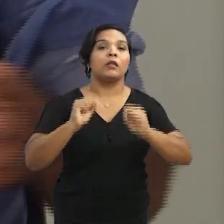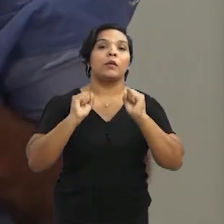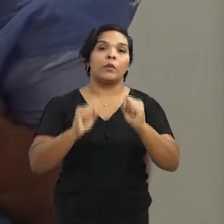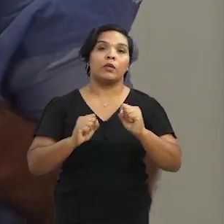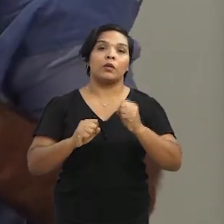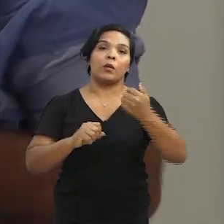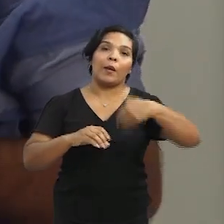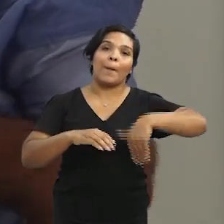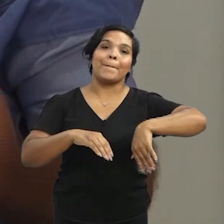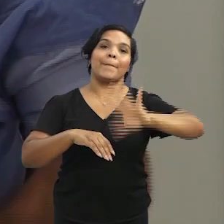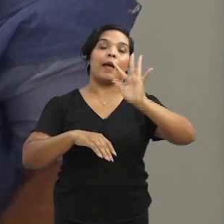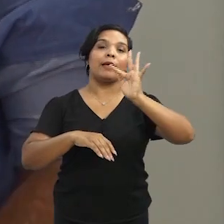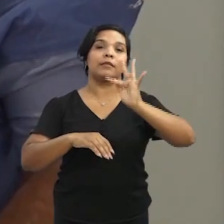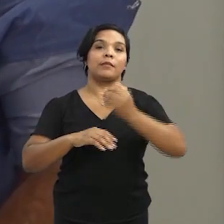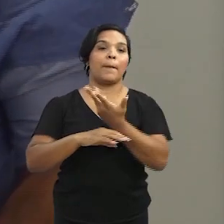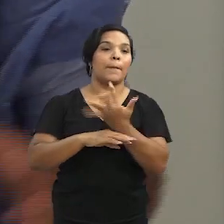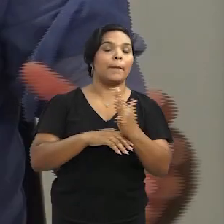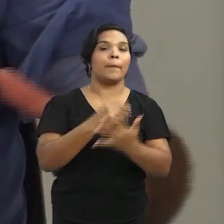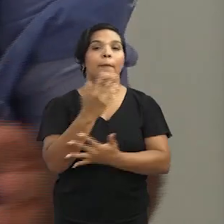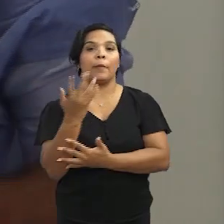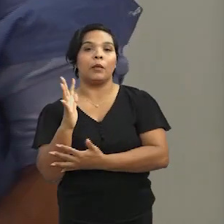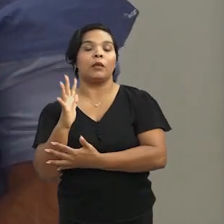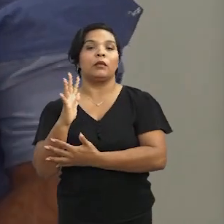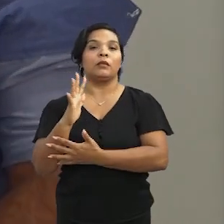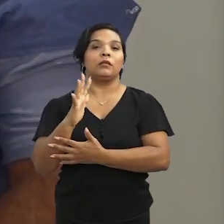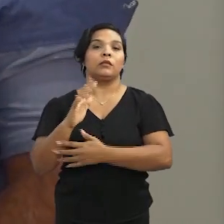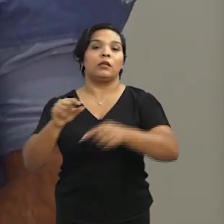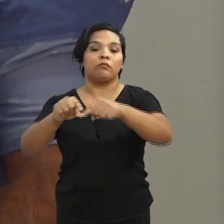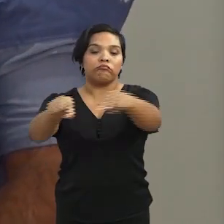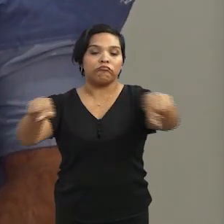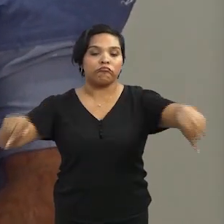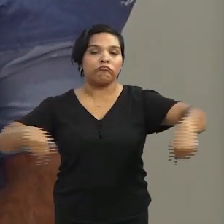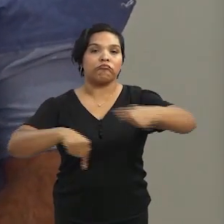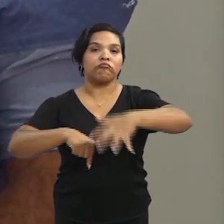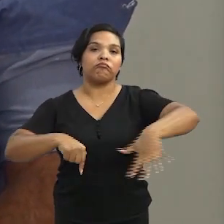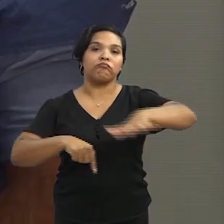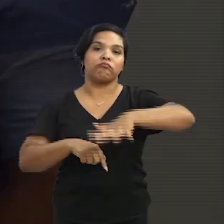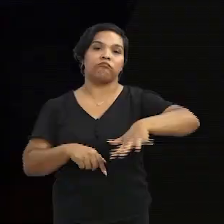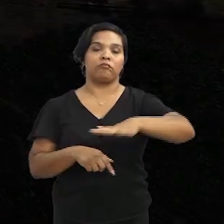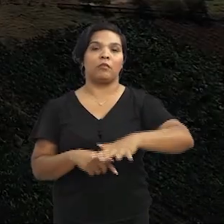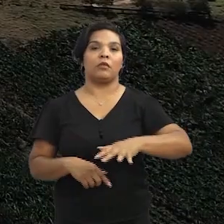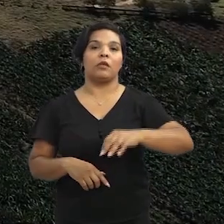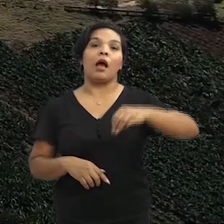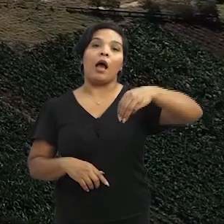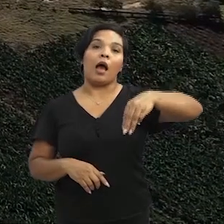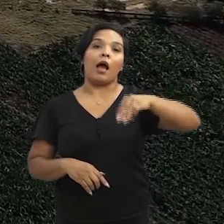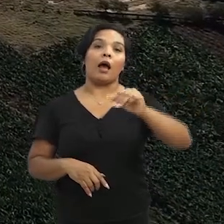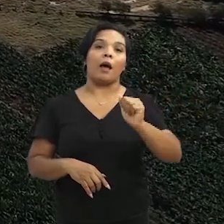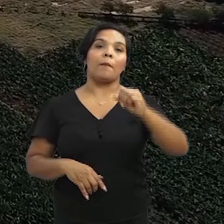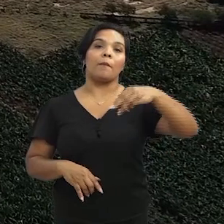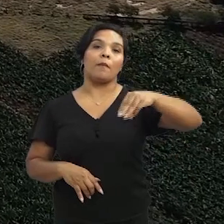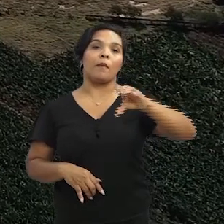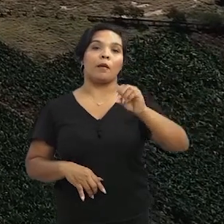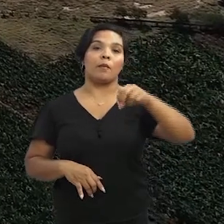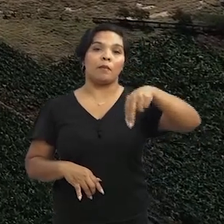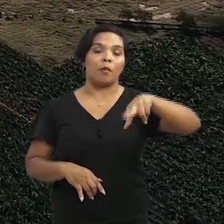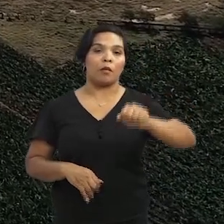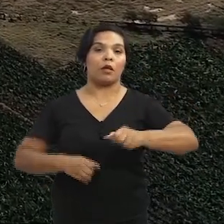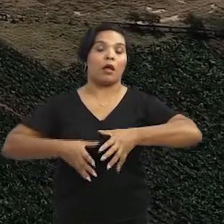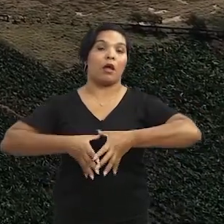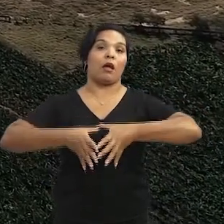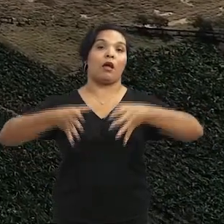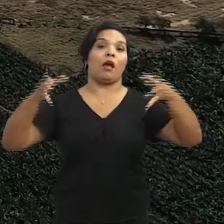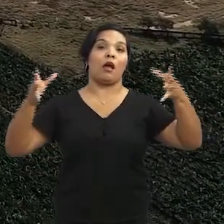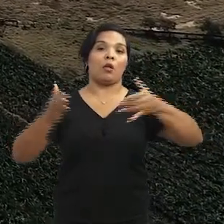E também para ele poder colocar mais plantas por hectare, ele conseguir adensar essa cultura, né? A mamona, ela tem uma ampla gama de